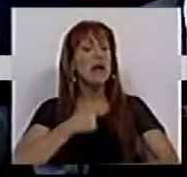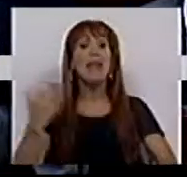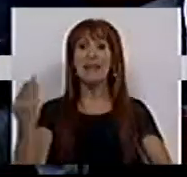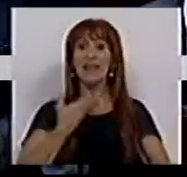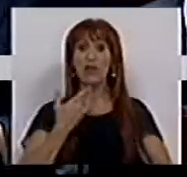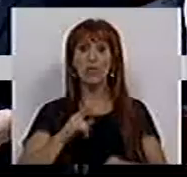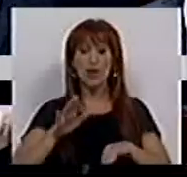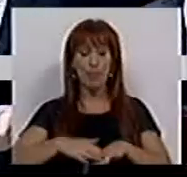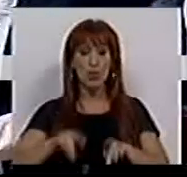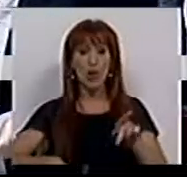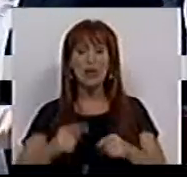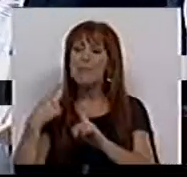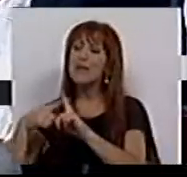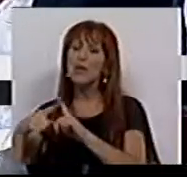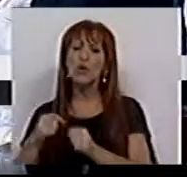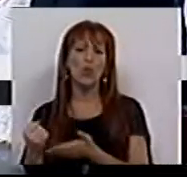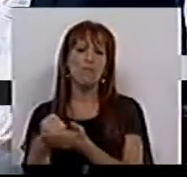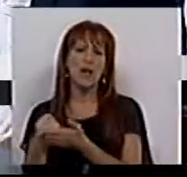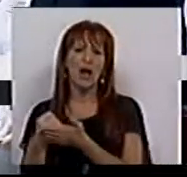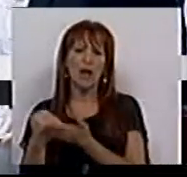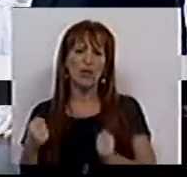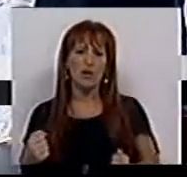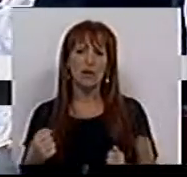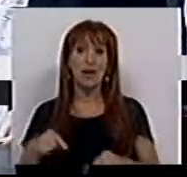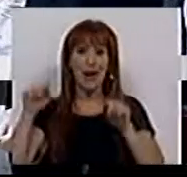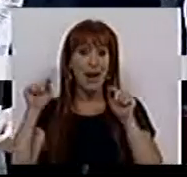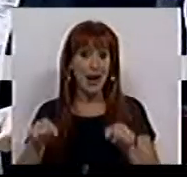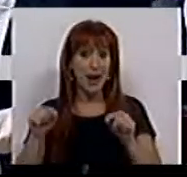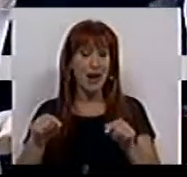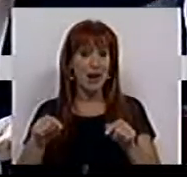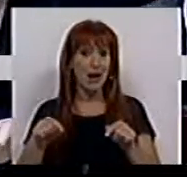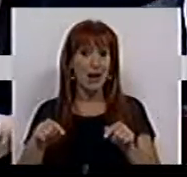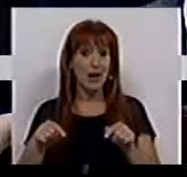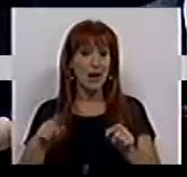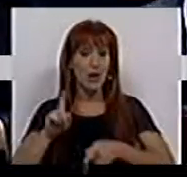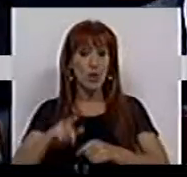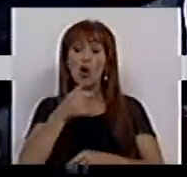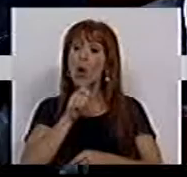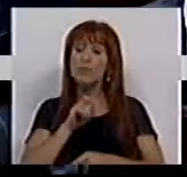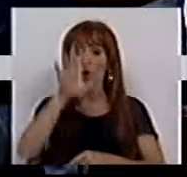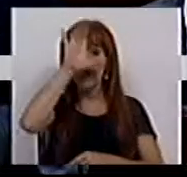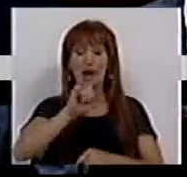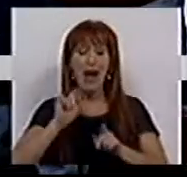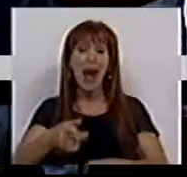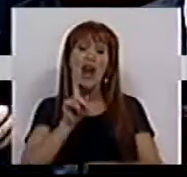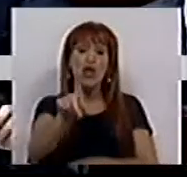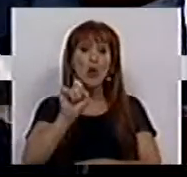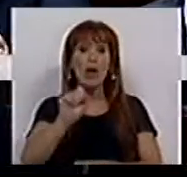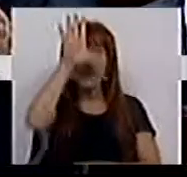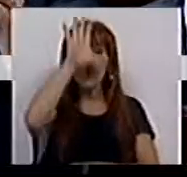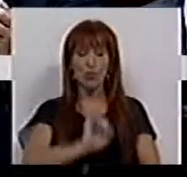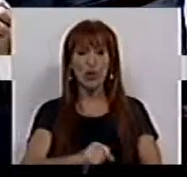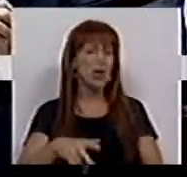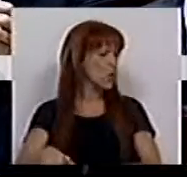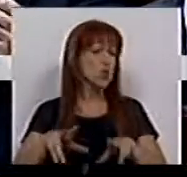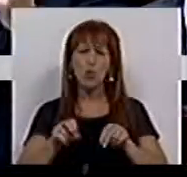dívida e é feita em benefício dos mercados. E essa é a opção do Governo. Essa é a escolha do Governo.